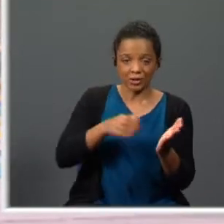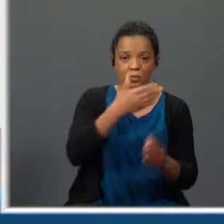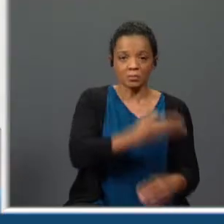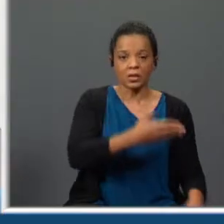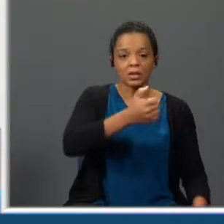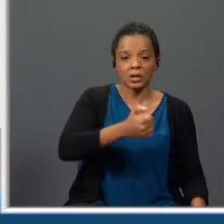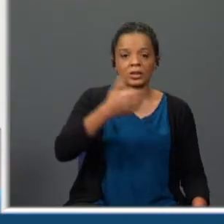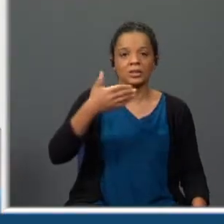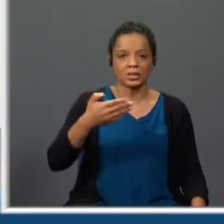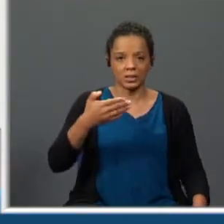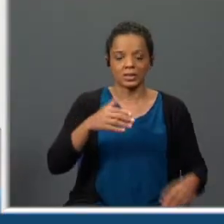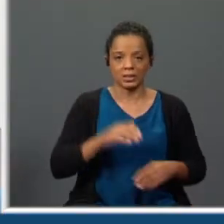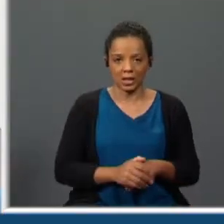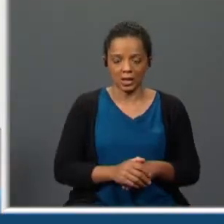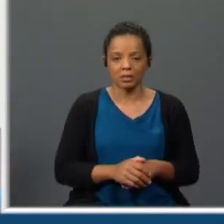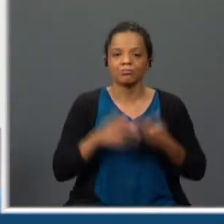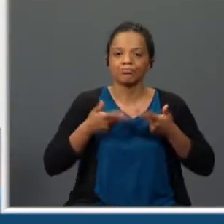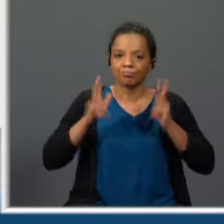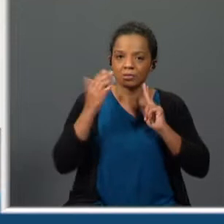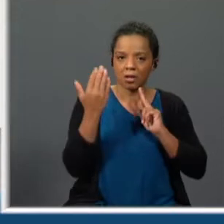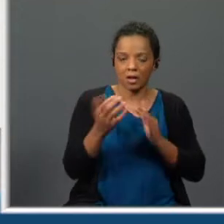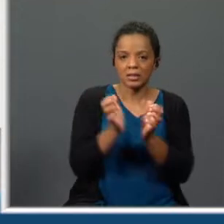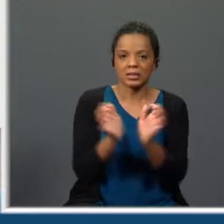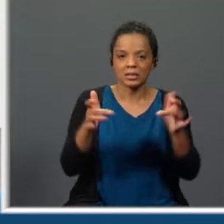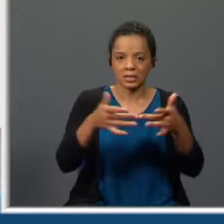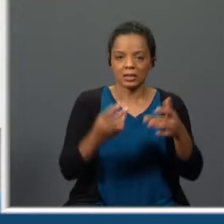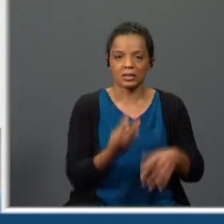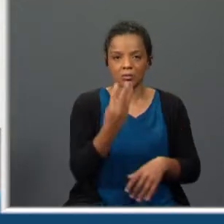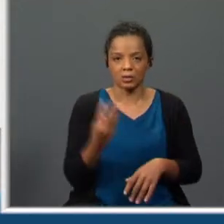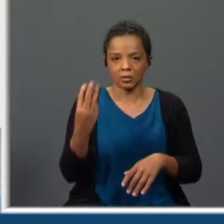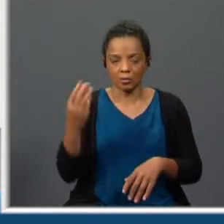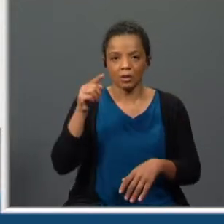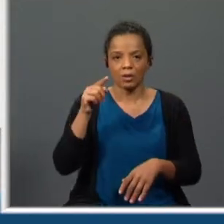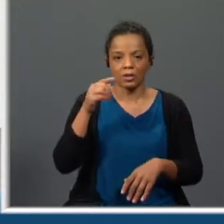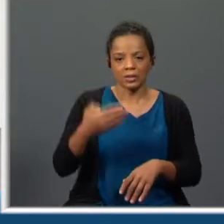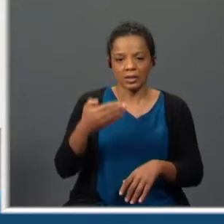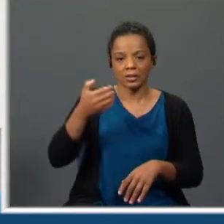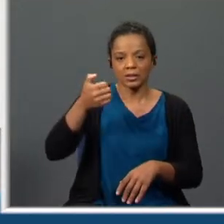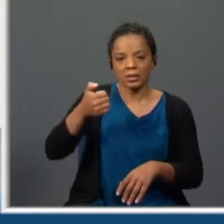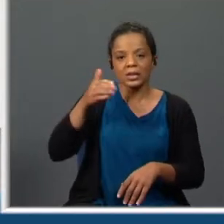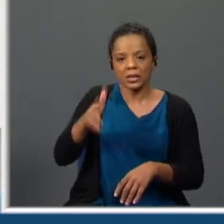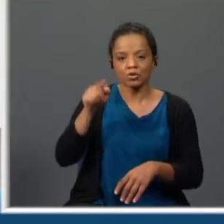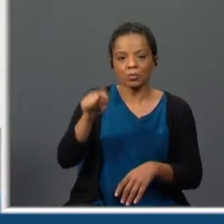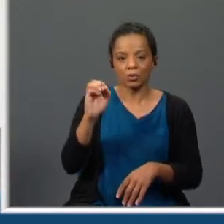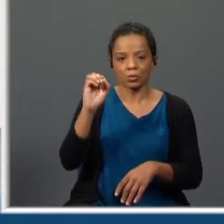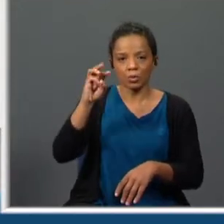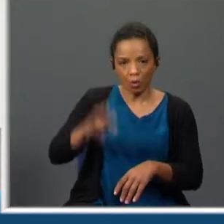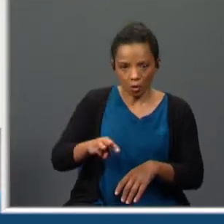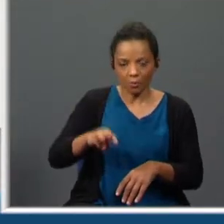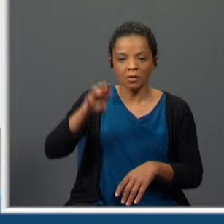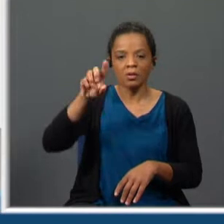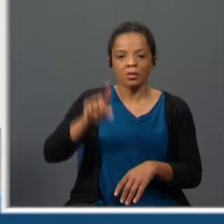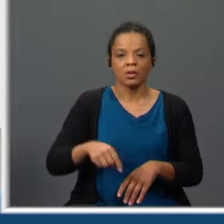1517, disponível no site www.7500.com e da